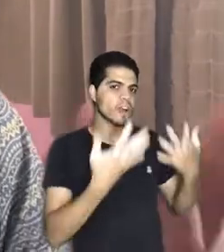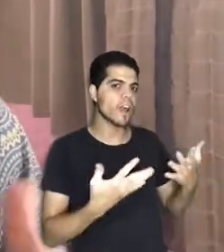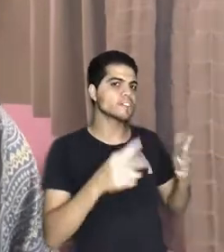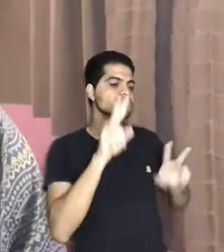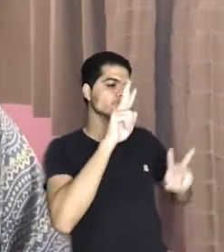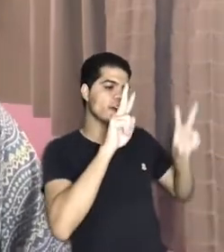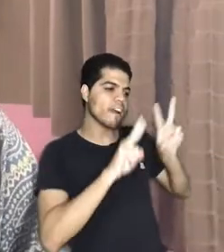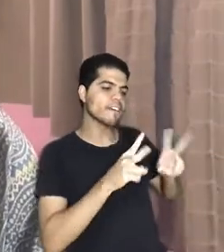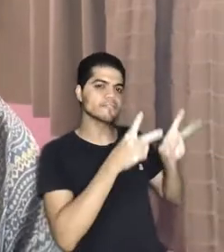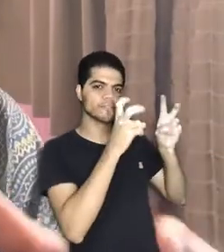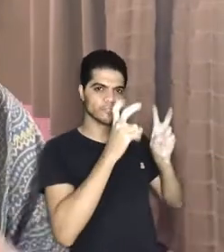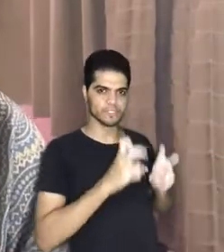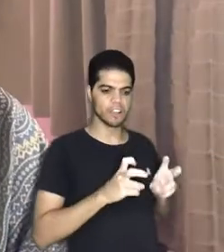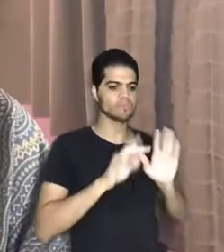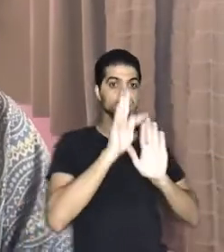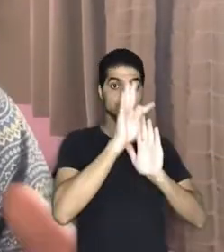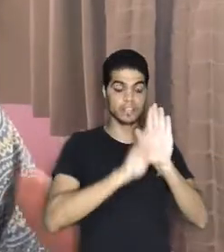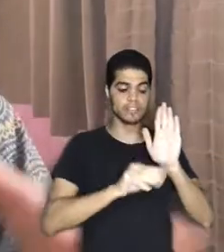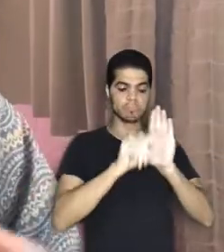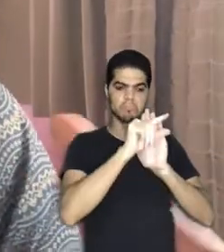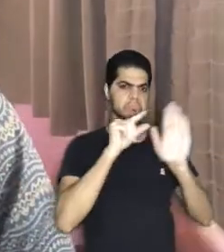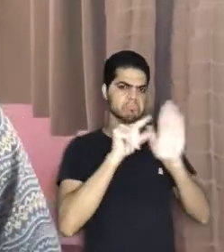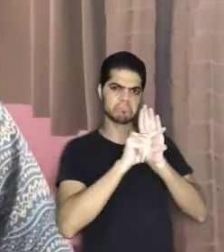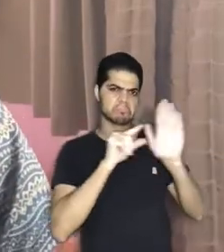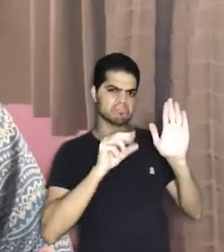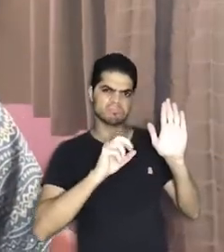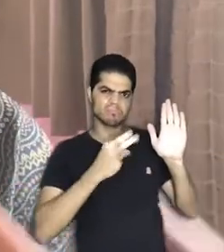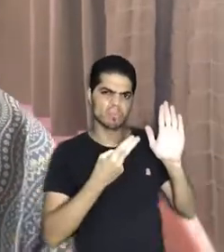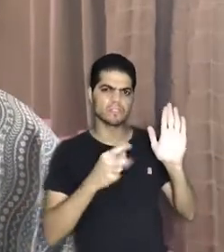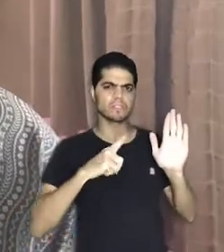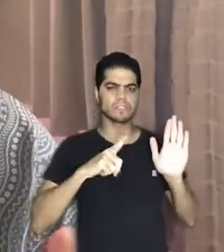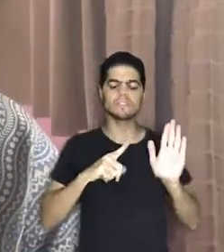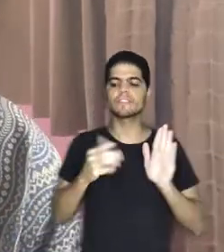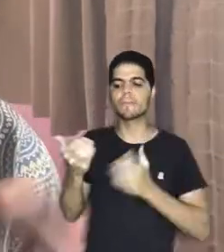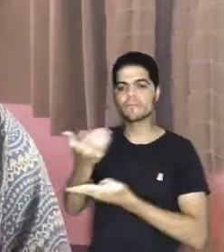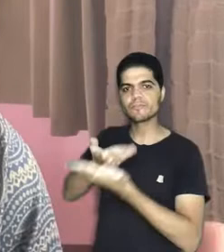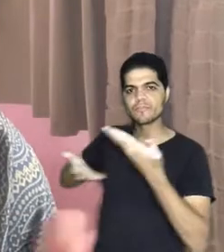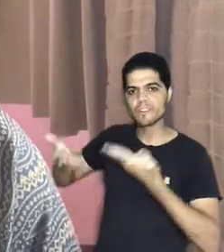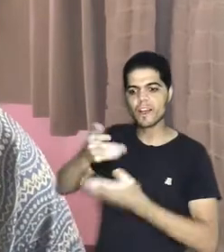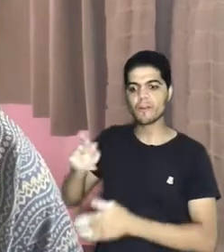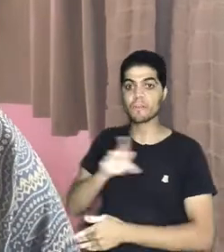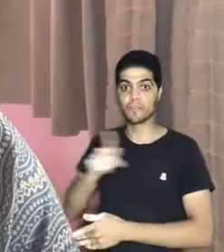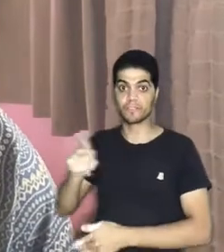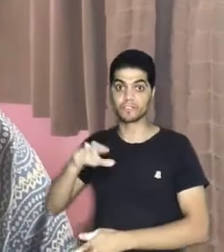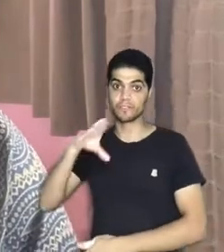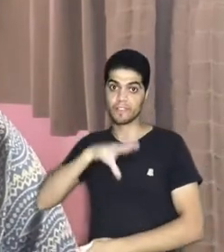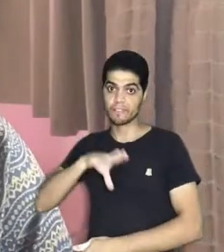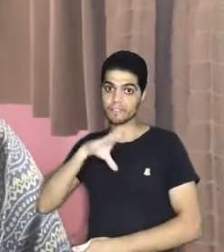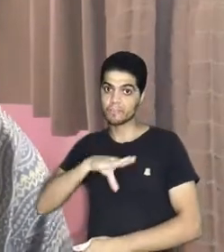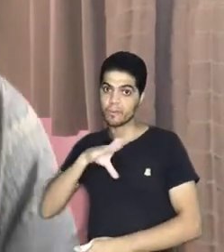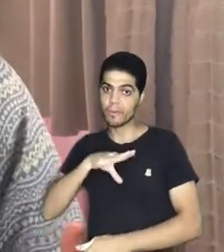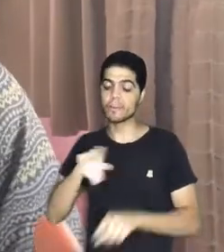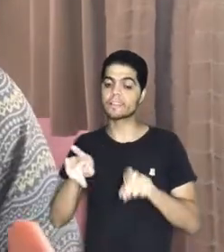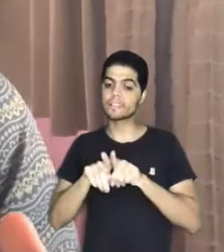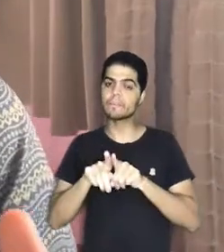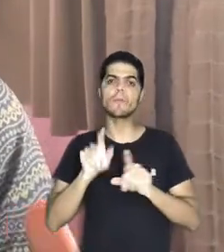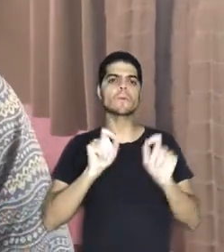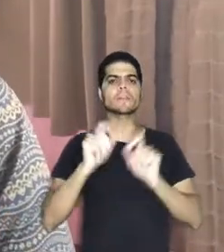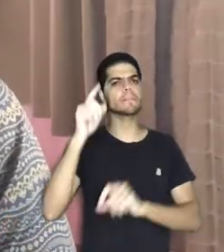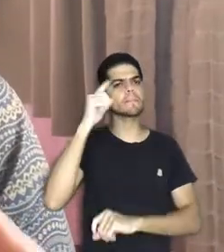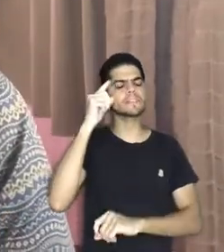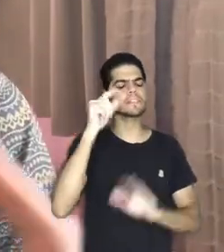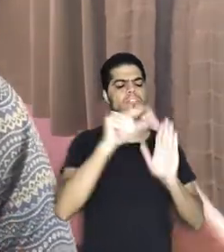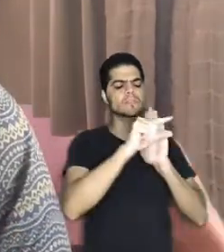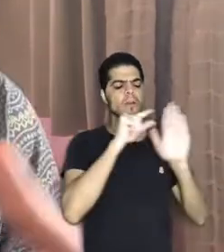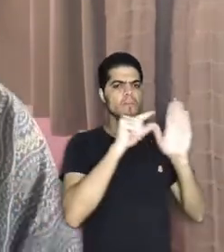para essa releitura em um texto em um ou dois parágrafos. E aí em diálogo com os professores da cadeira de língua portuguesa pensar se